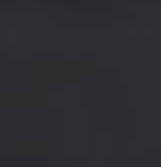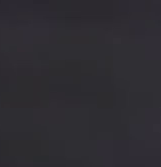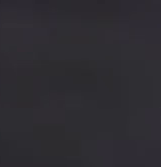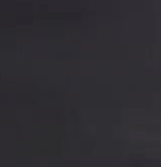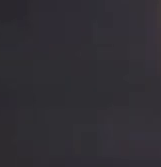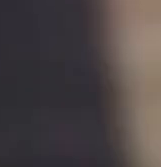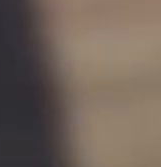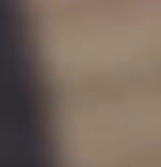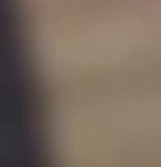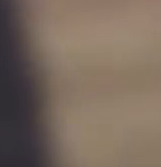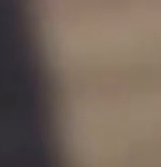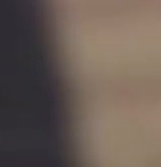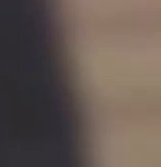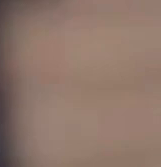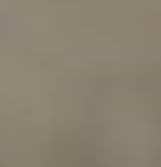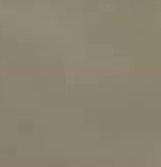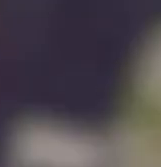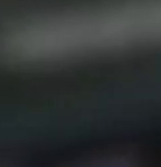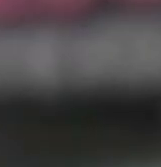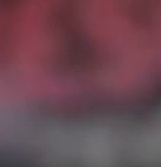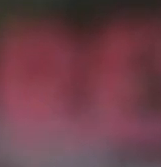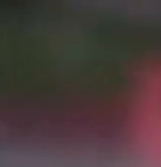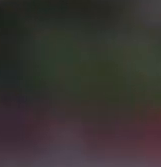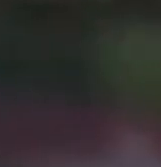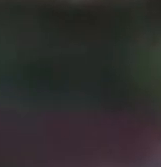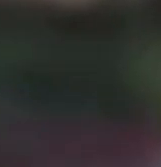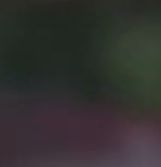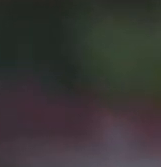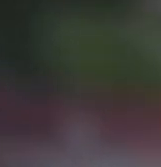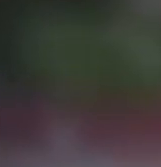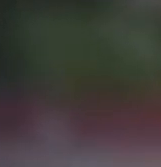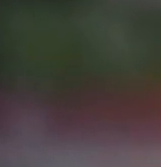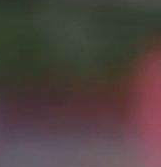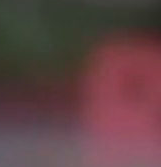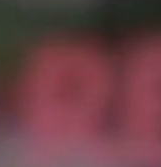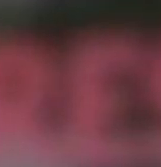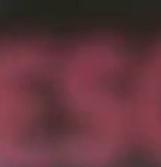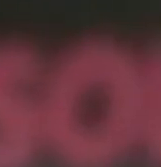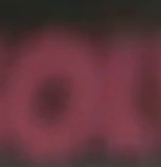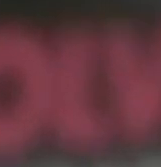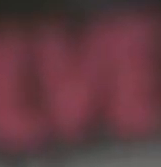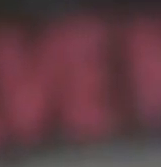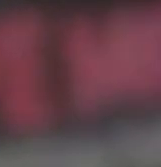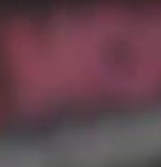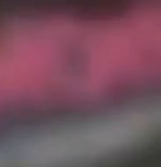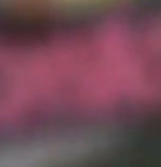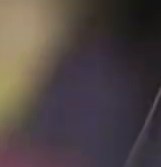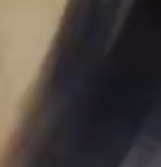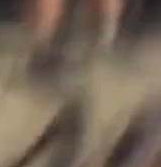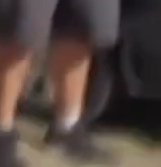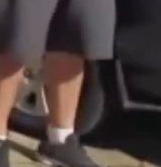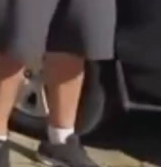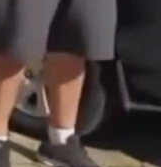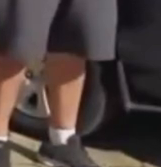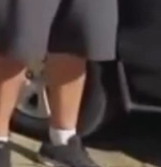para má gestão, mas é até o fim a quem tem a coria e para a gente para a gente gente o fim já.